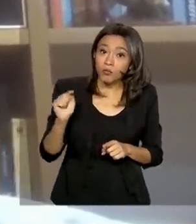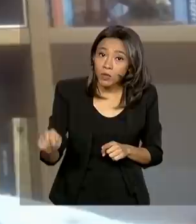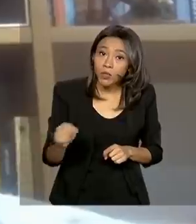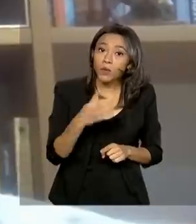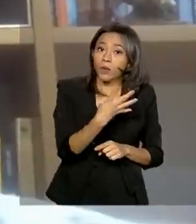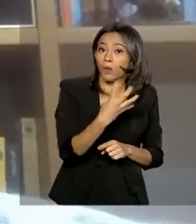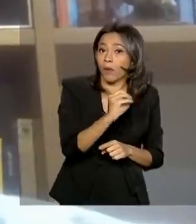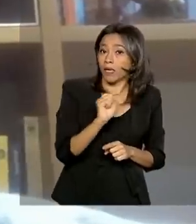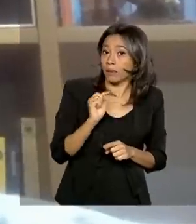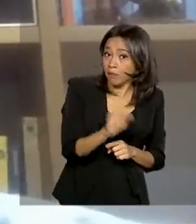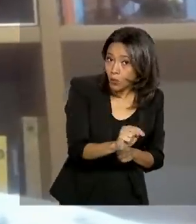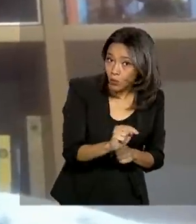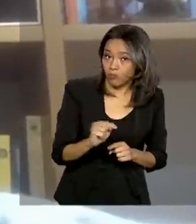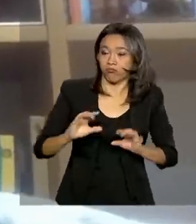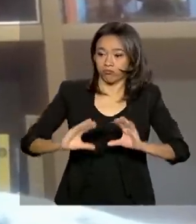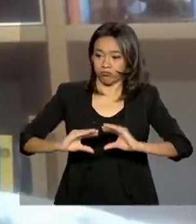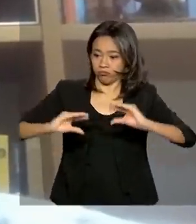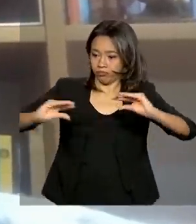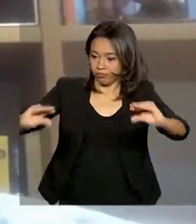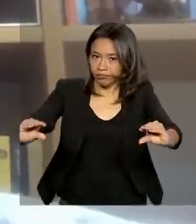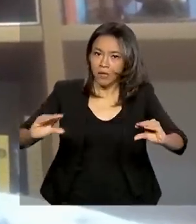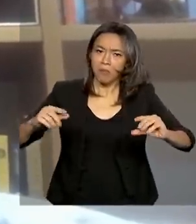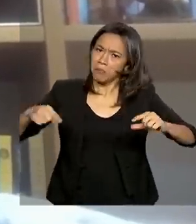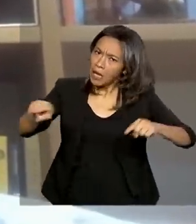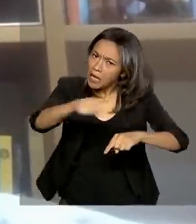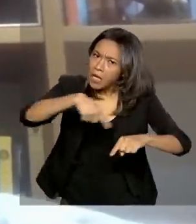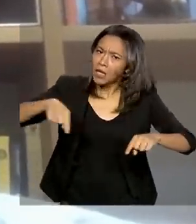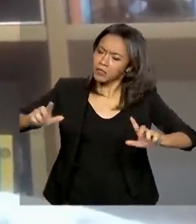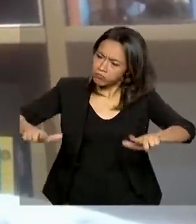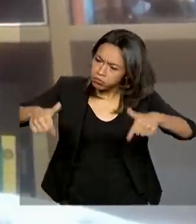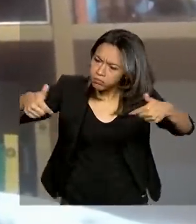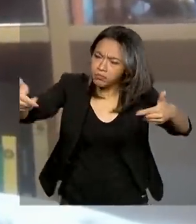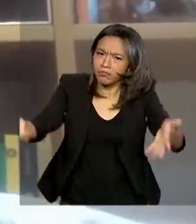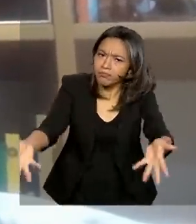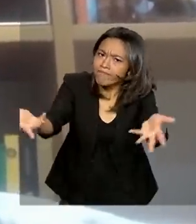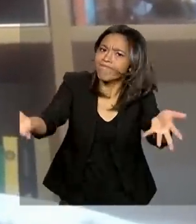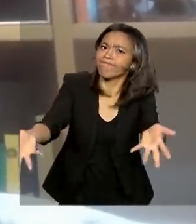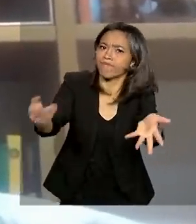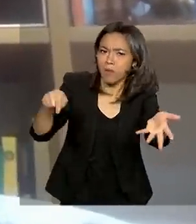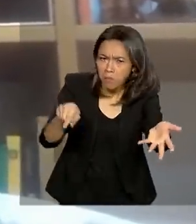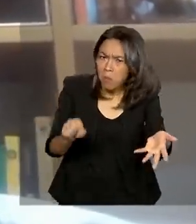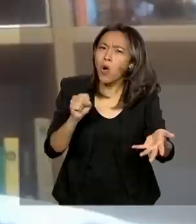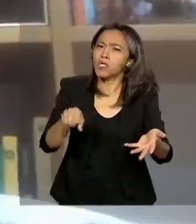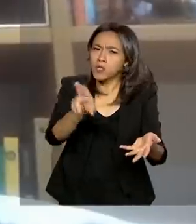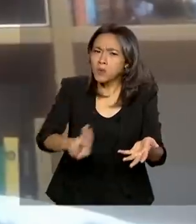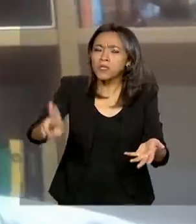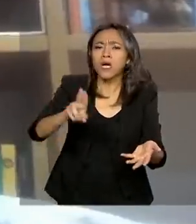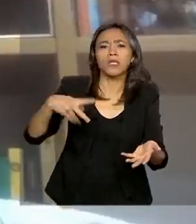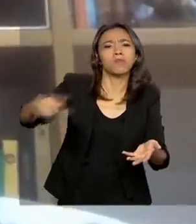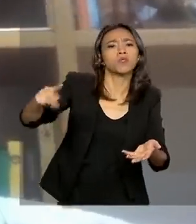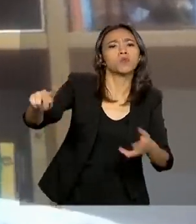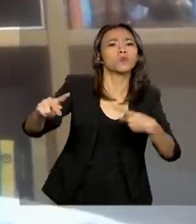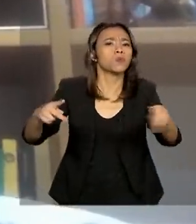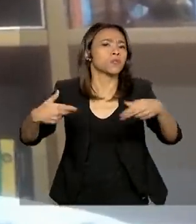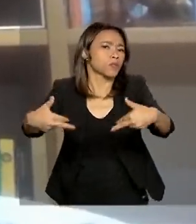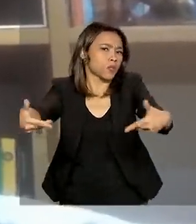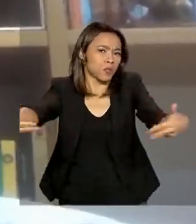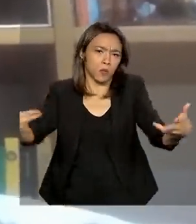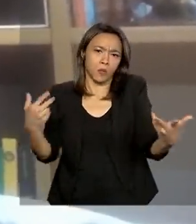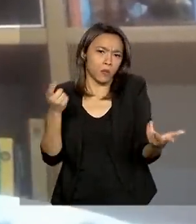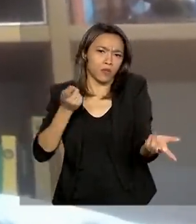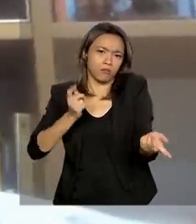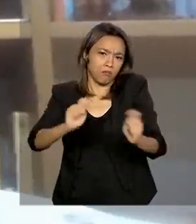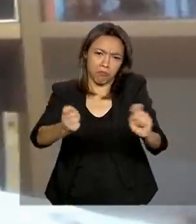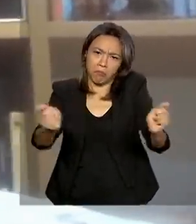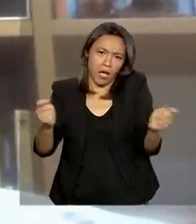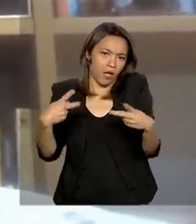$ mil para outros, para eles fazerem o seu custeio e uma parte dessa linha pode ser usada para as suas atividades, para pagar o seu dia